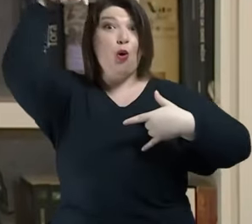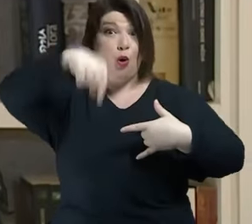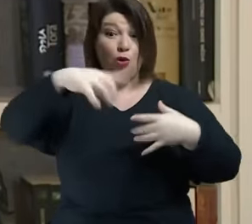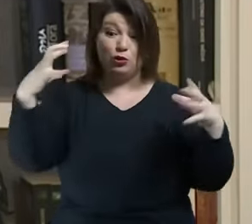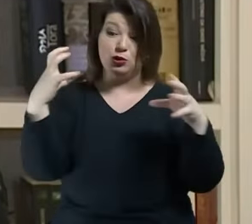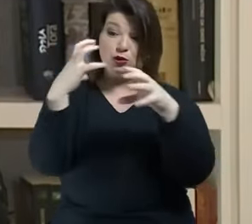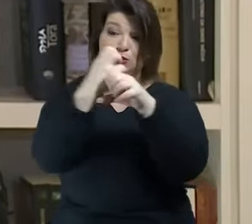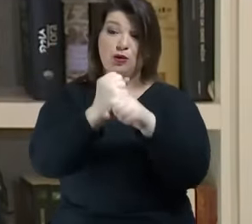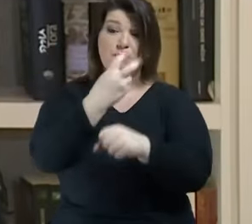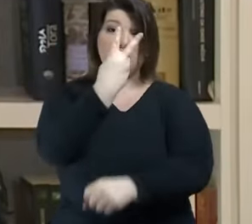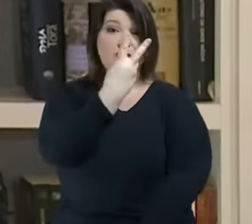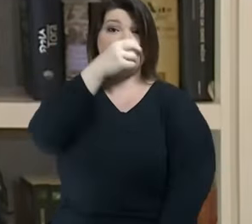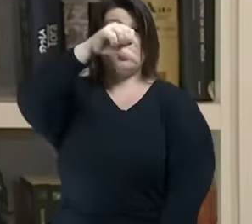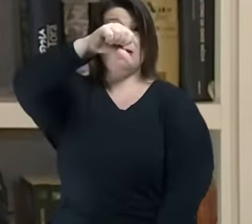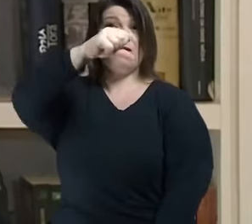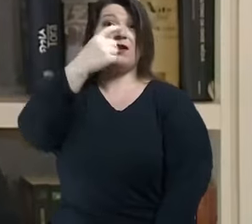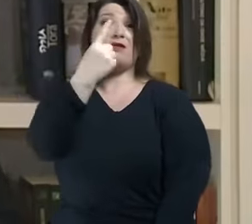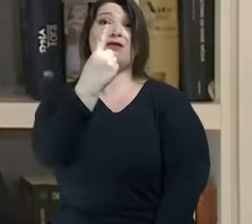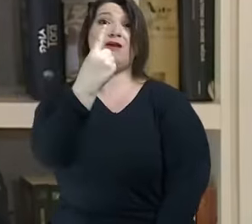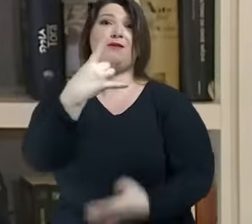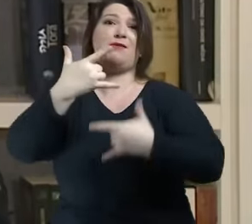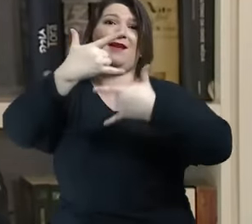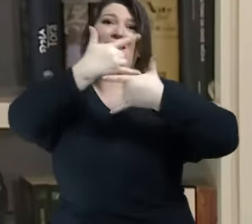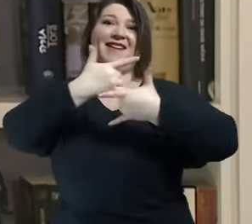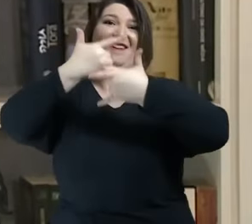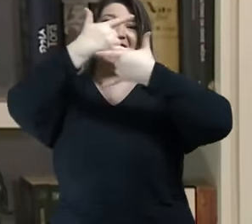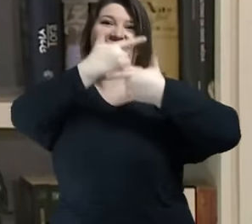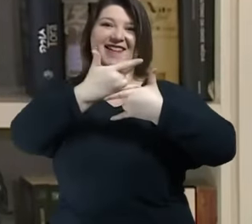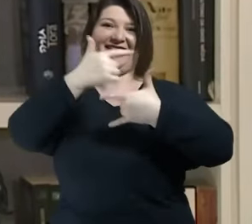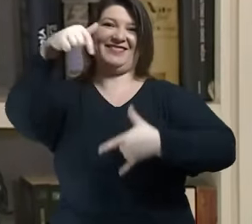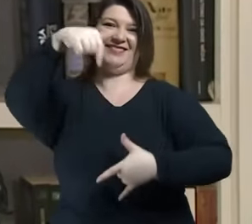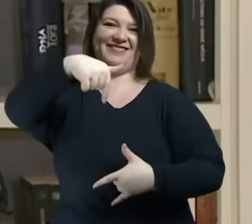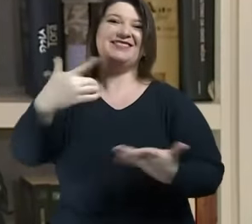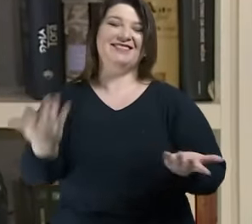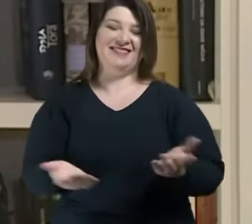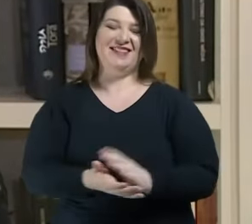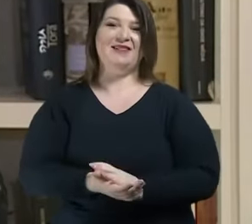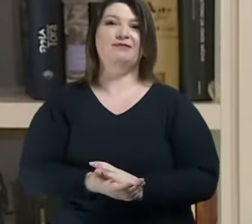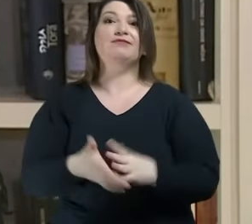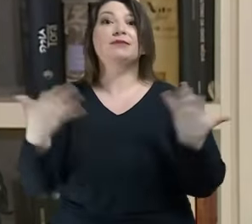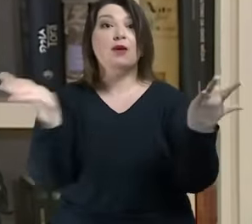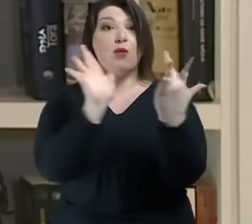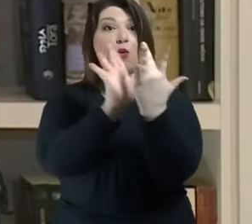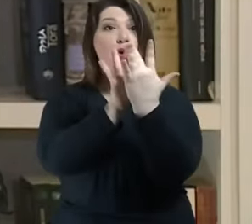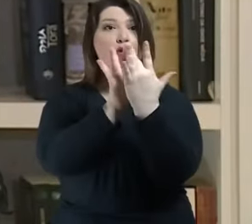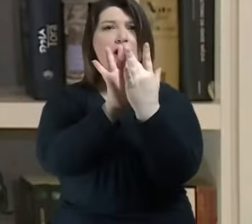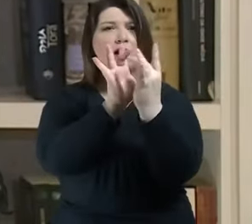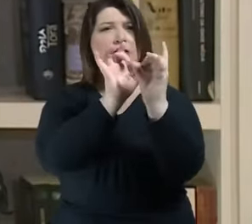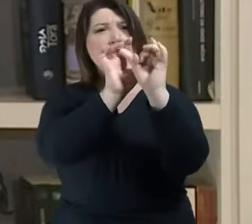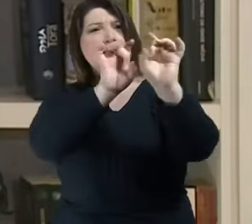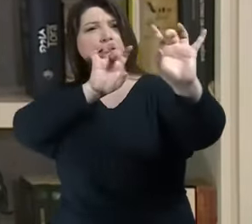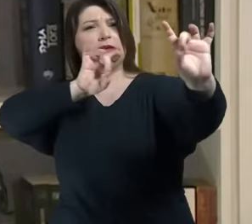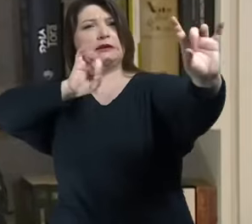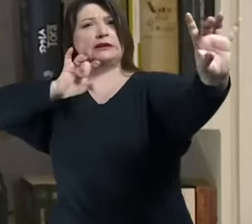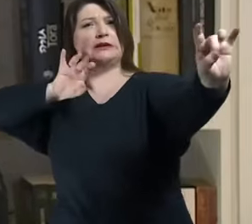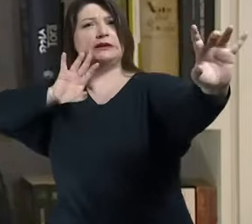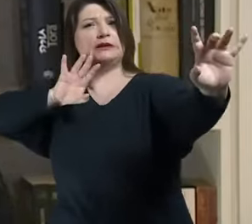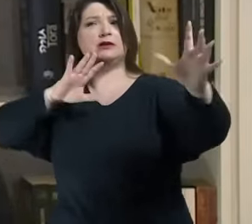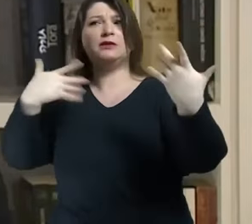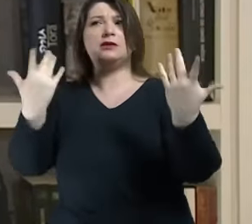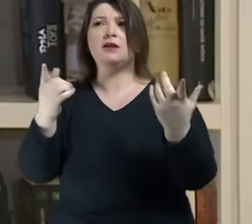Então, quando eu falo de contato através de distância, de mediações e intermediações,